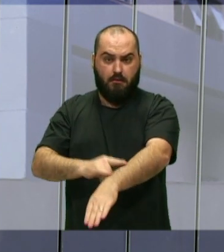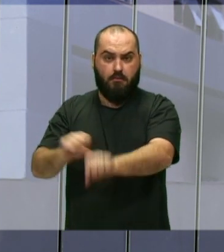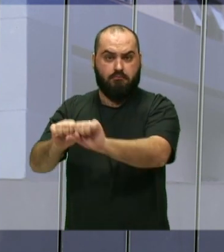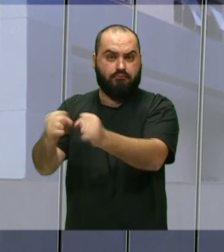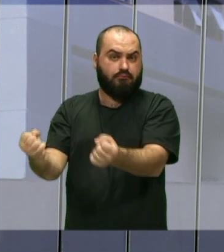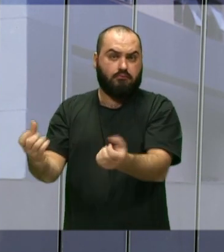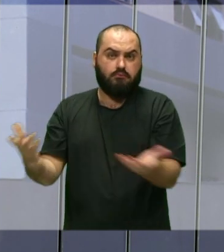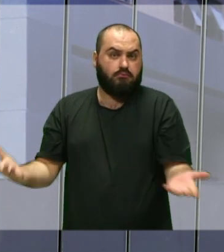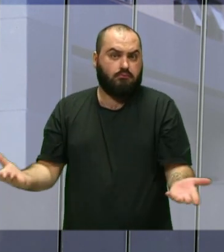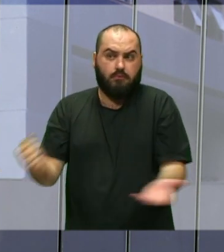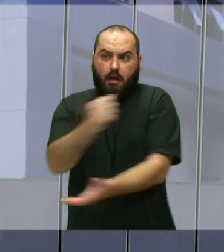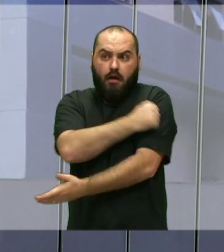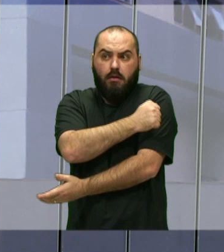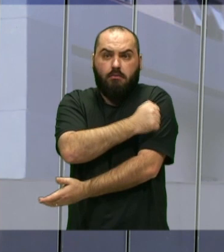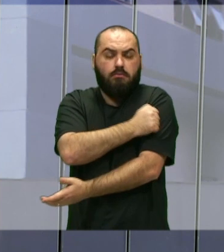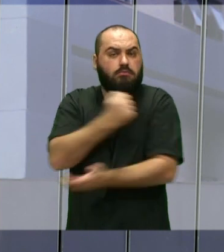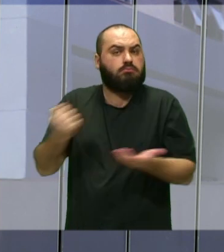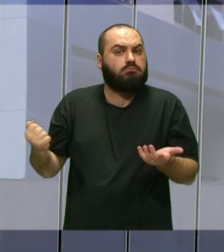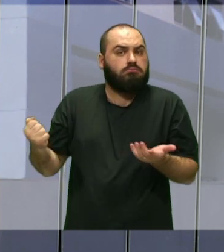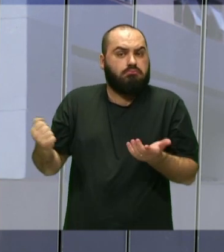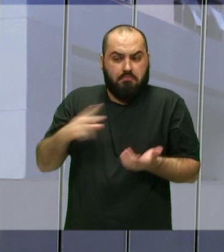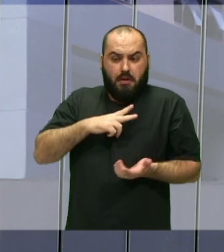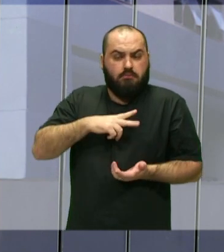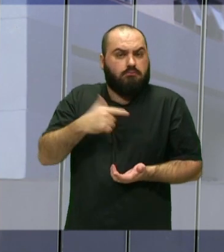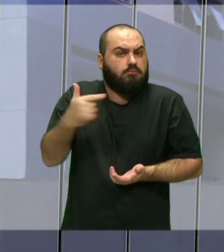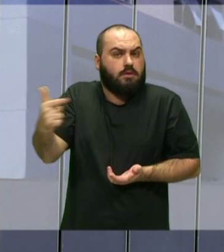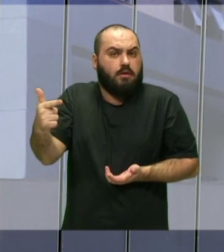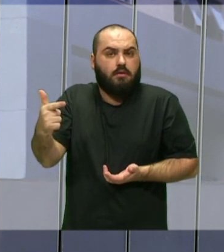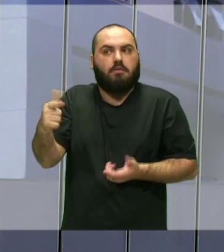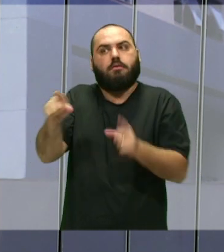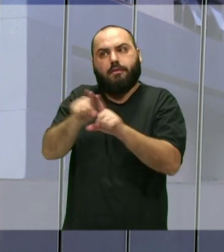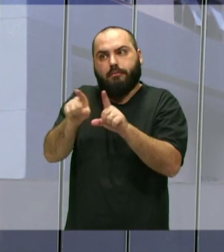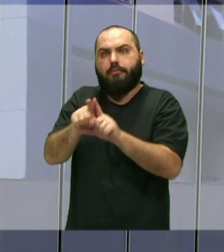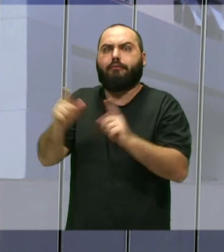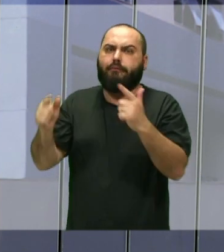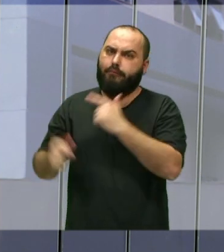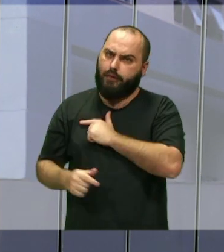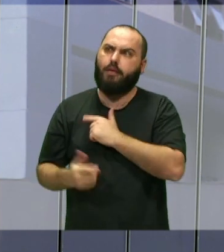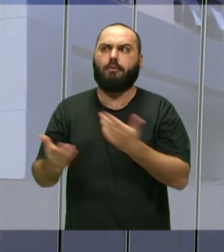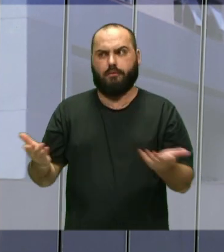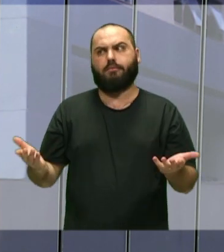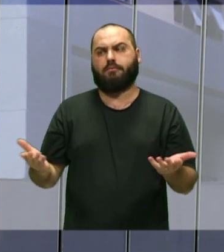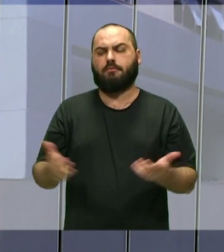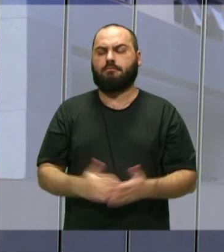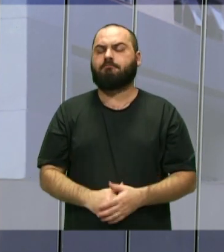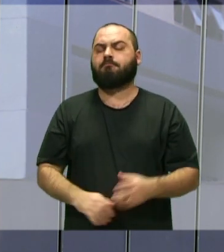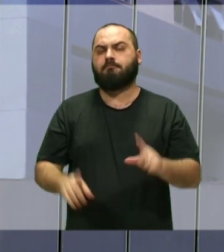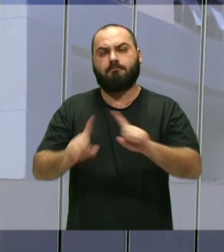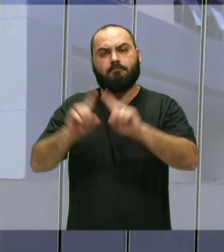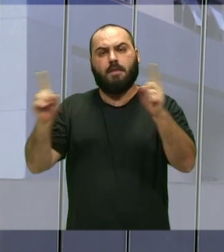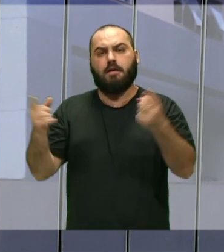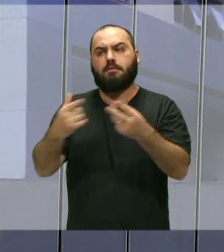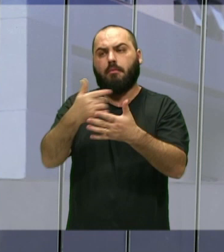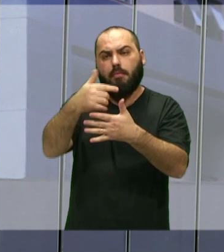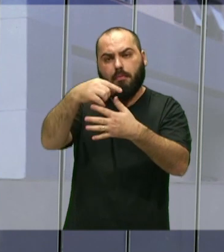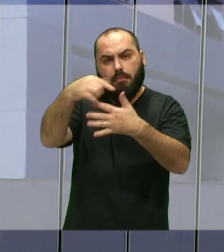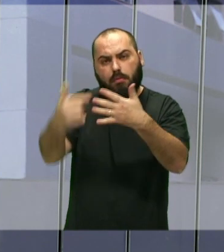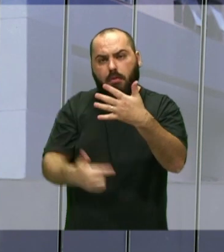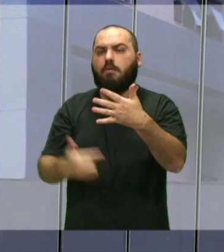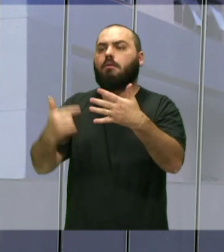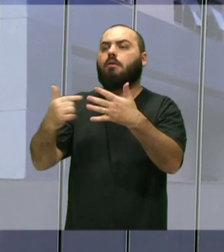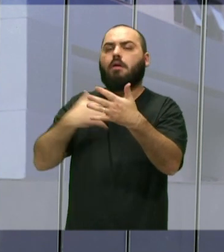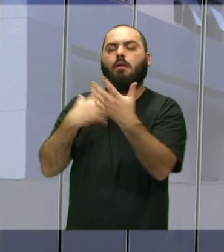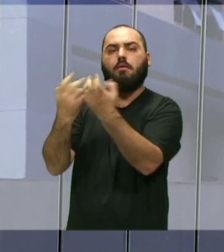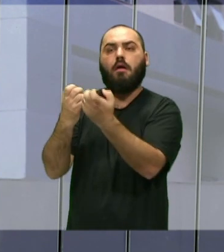os alunos, muito pela privacidade e pela estética, né, que fica meio feio. Mas também tem outros trabalhos que eu quero